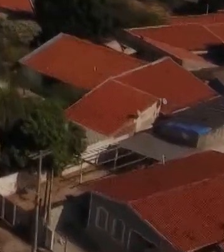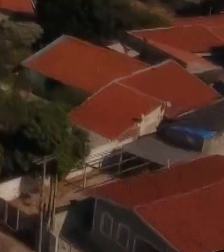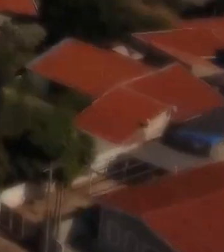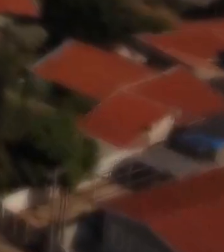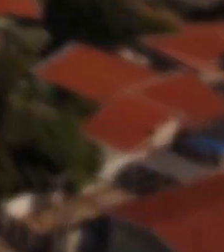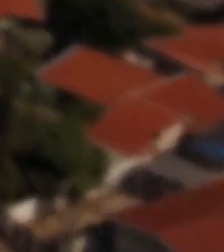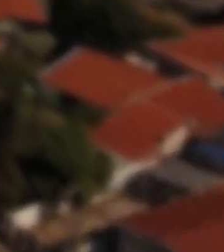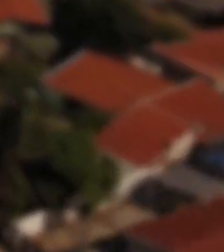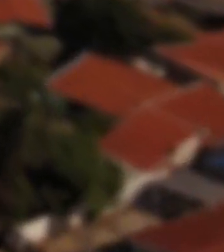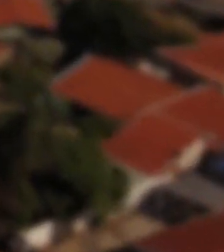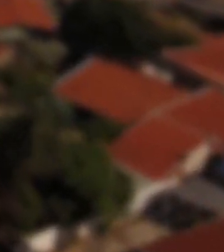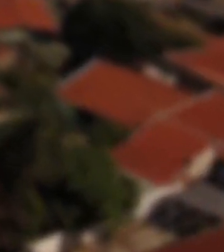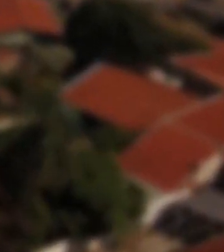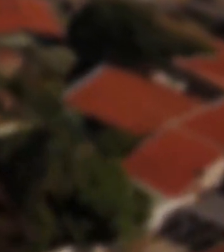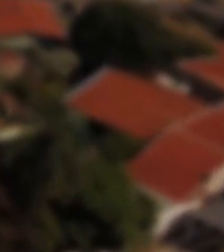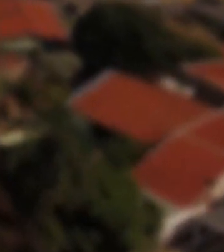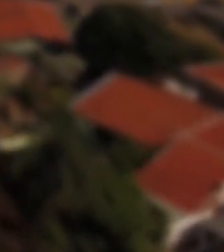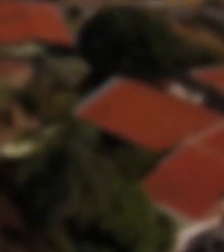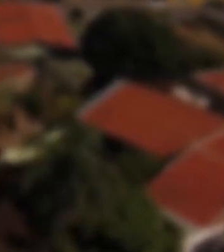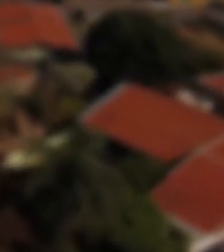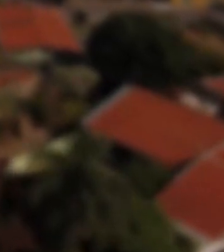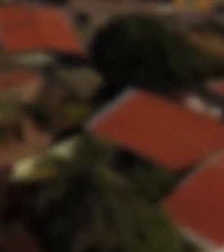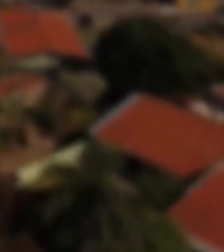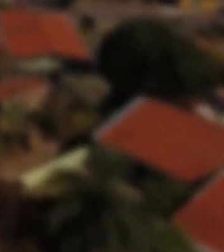Música Música